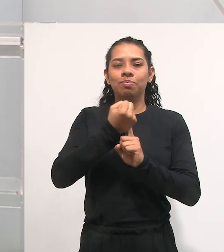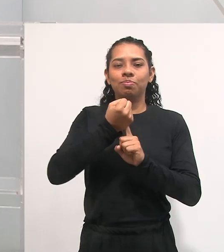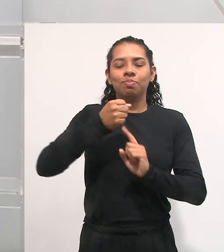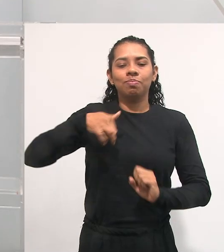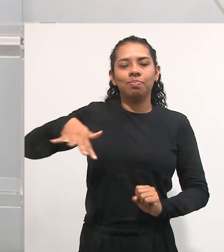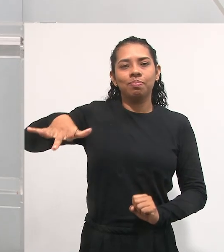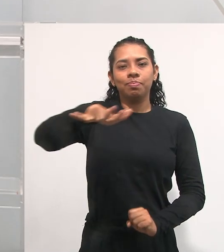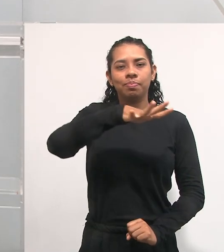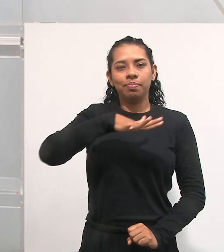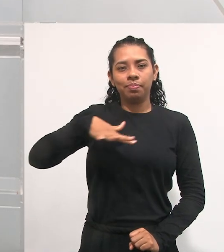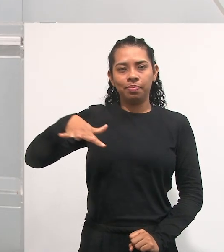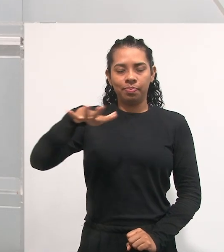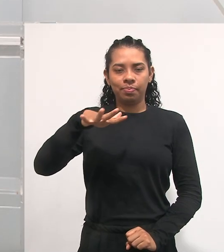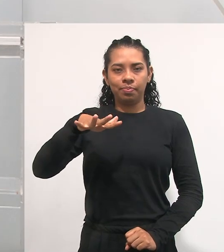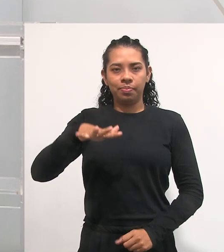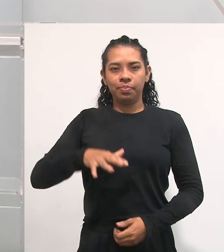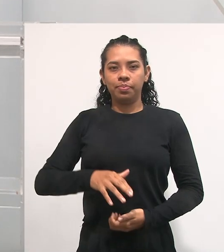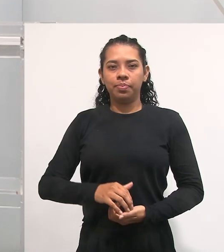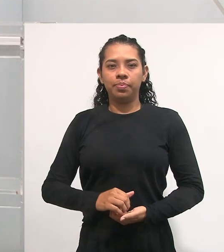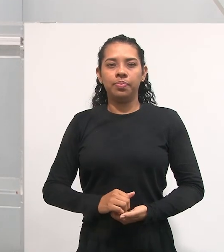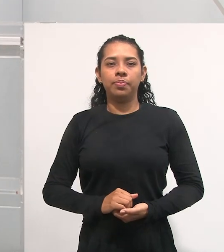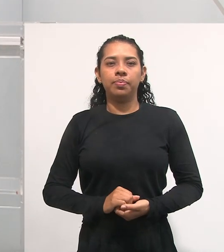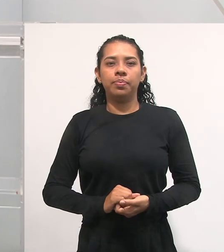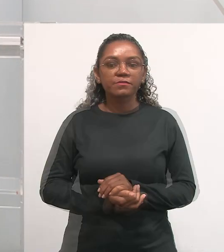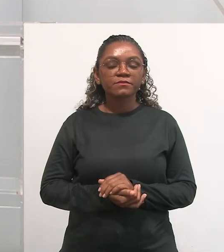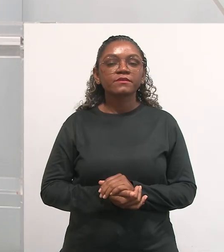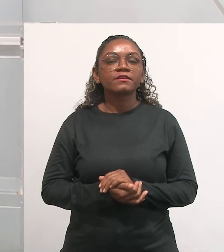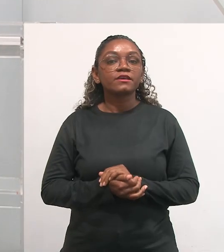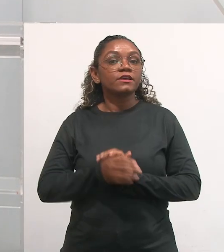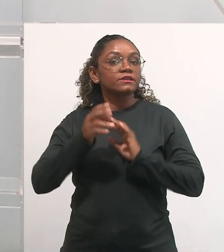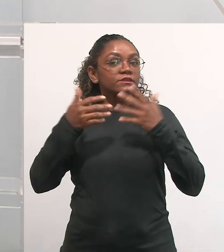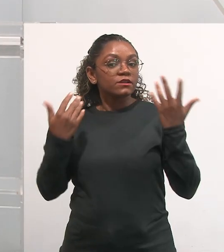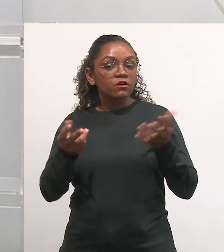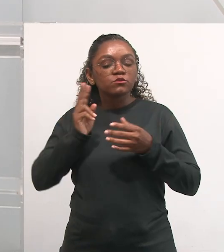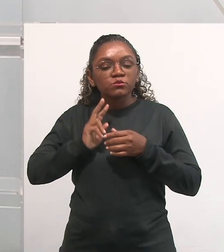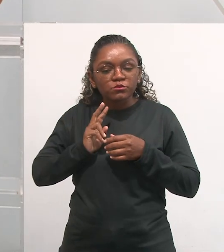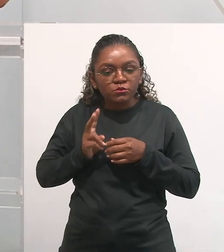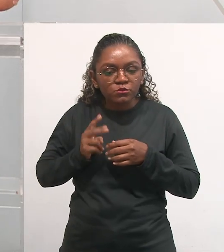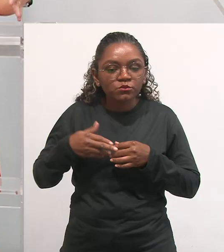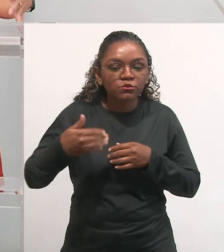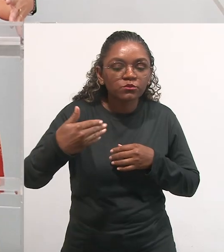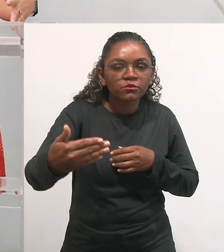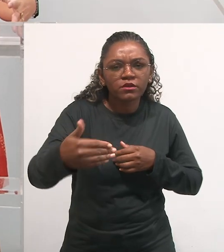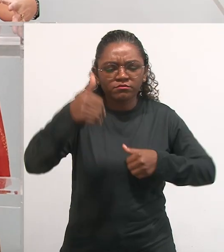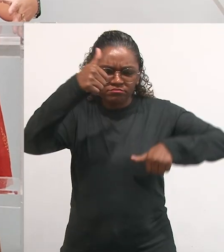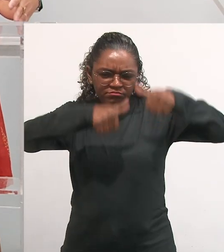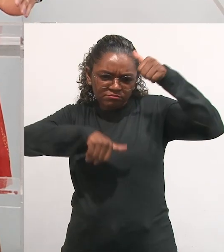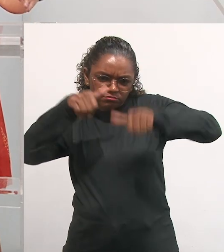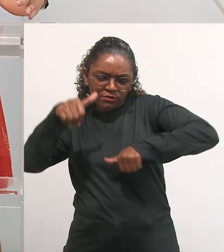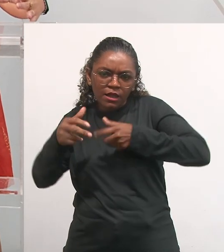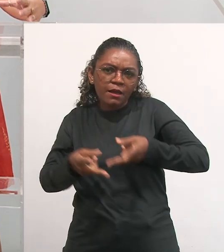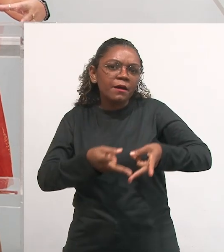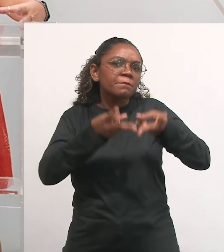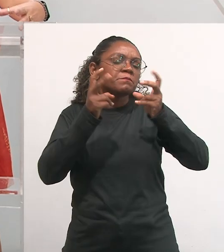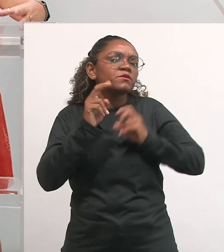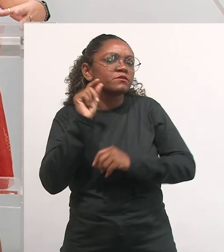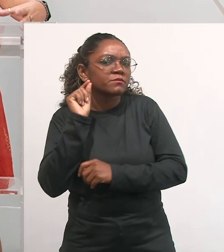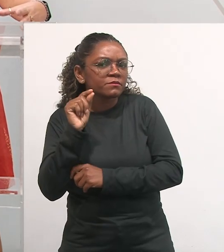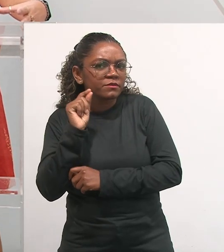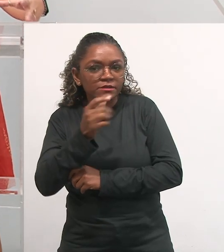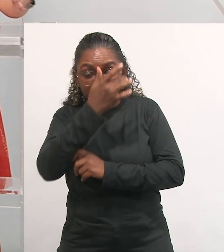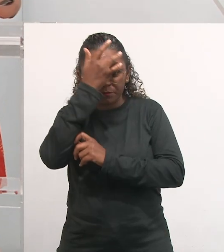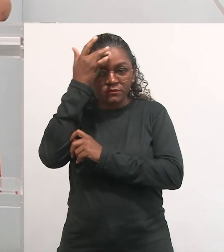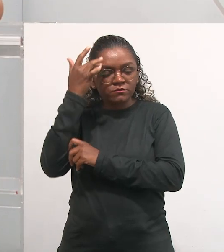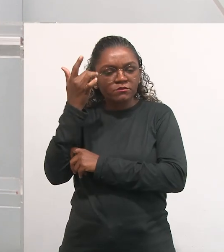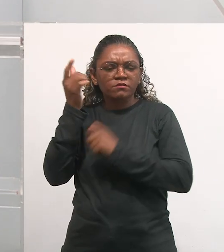-interacionista. E durante essas análises, ele percebeu que tinha coisas que a pessoa conseguia aprender